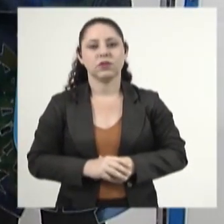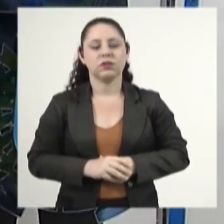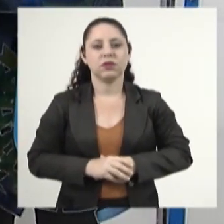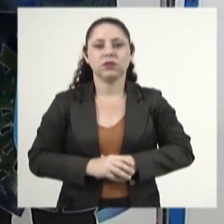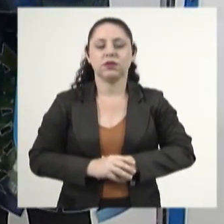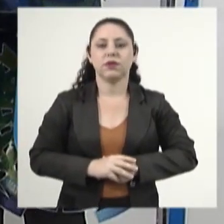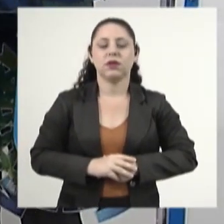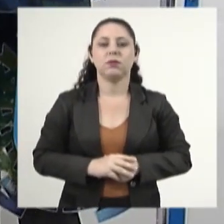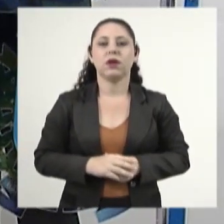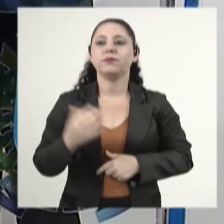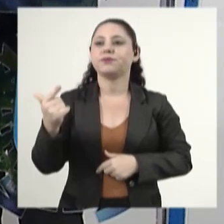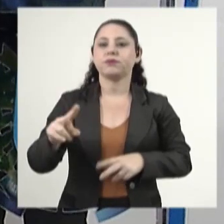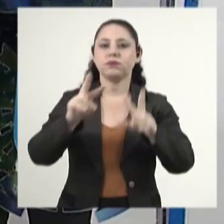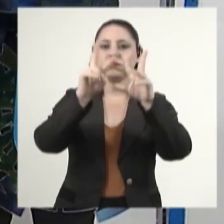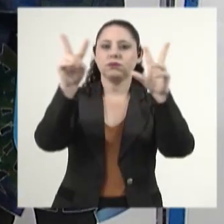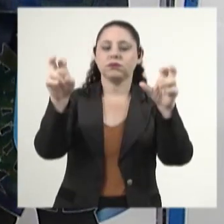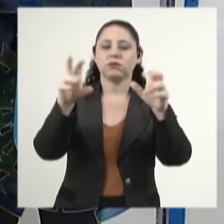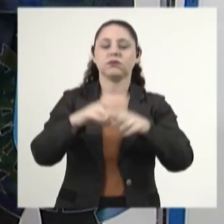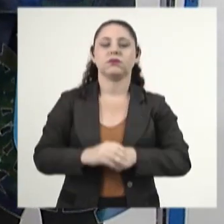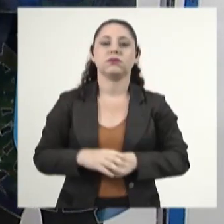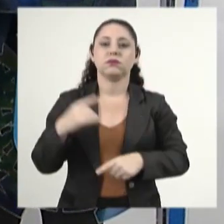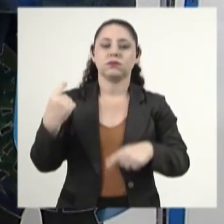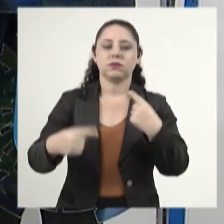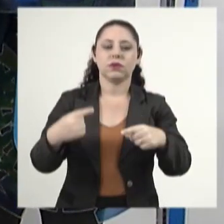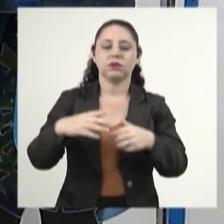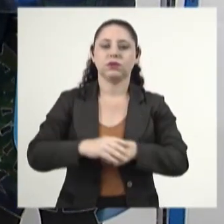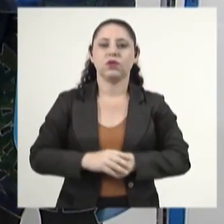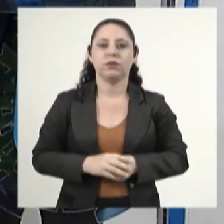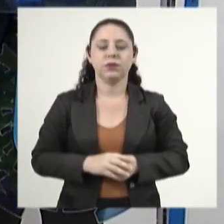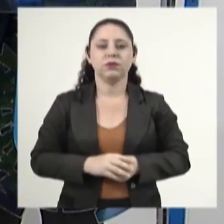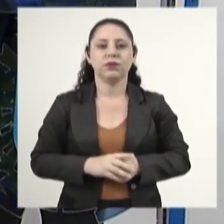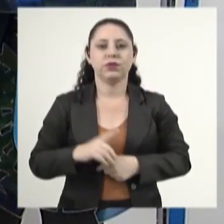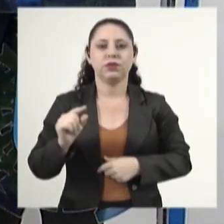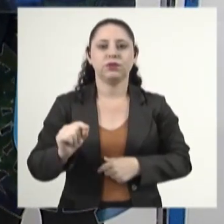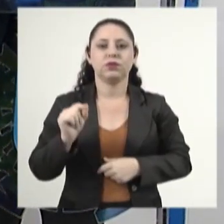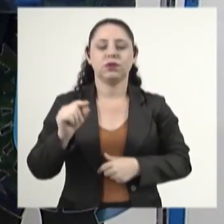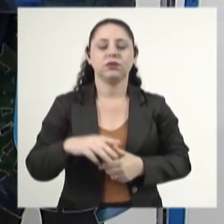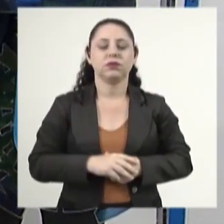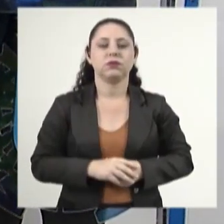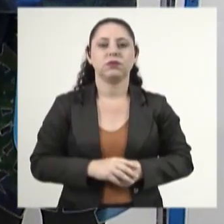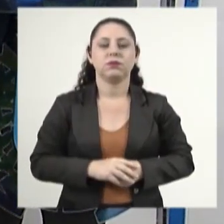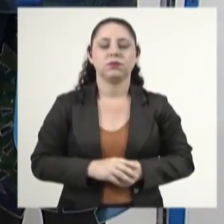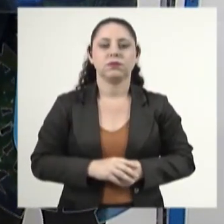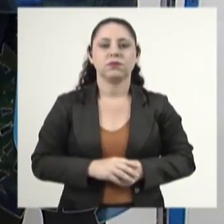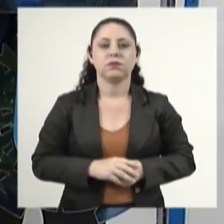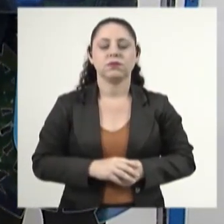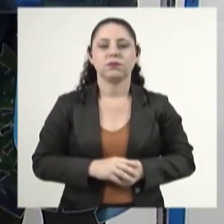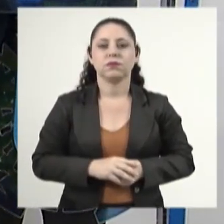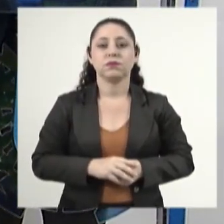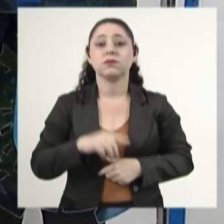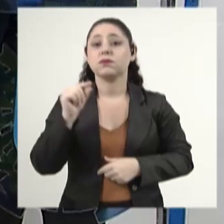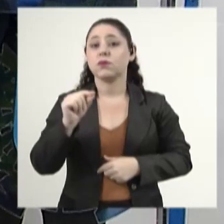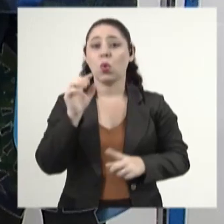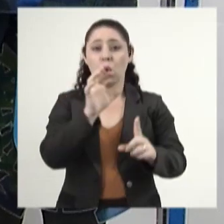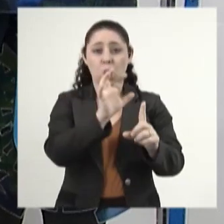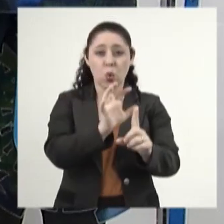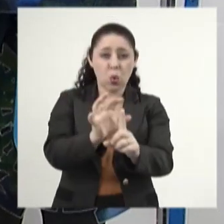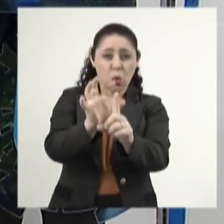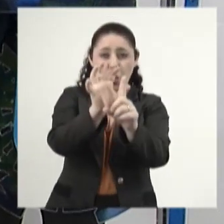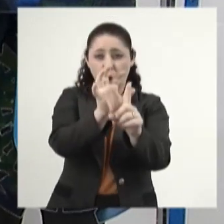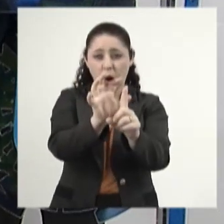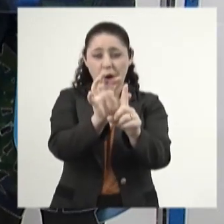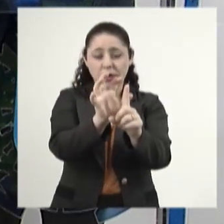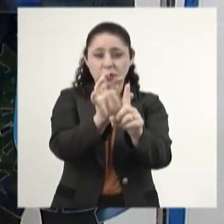Bom, e um outro assunto também debatido hoje na sessão, durante o grande expediente, foi o impacto